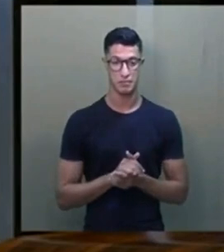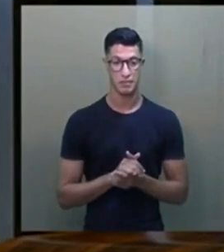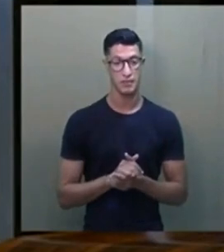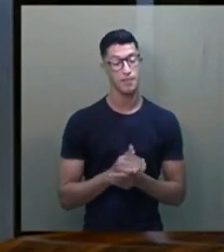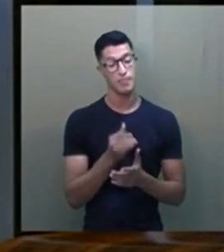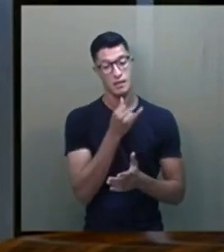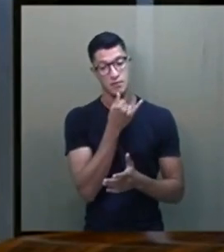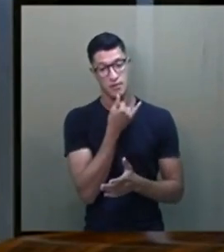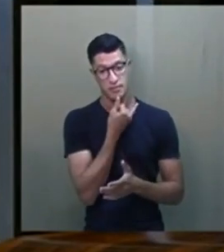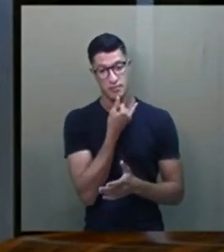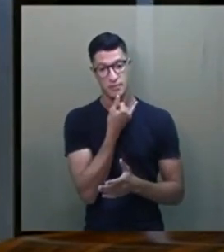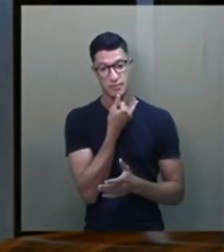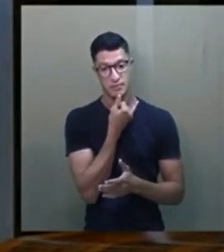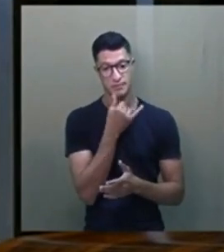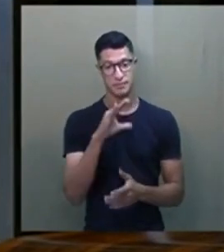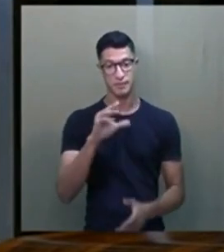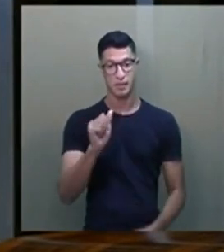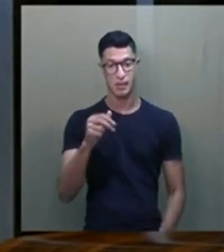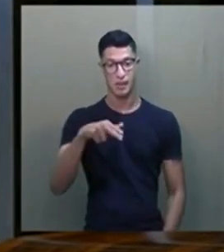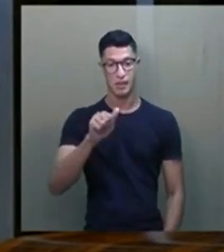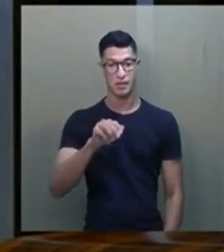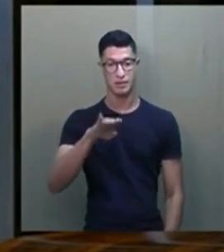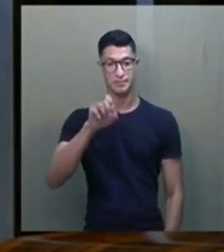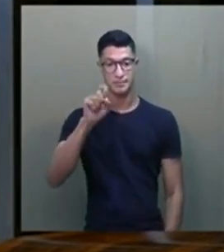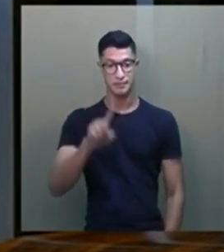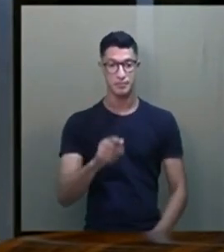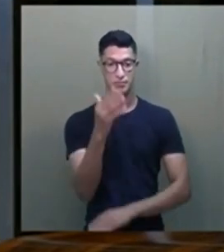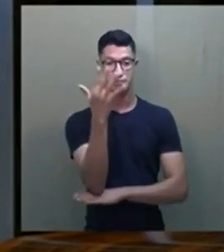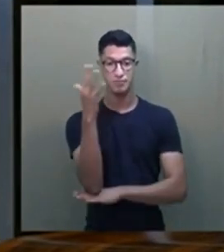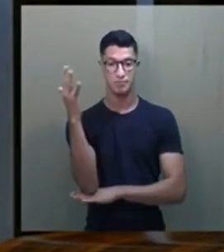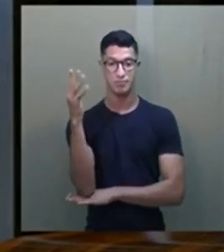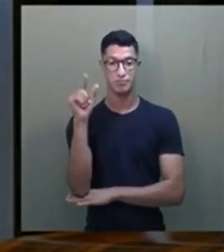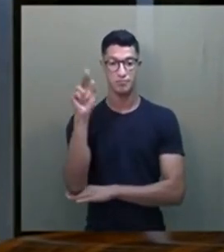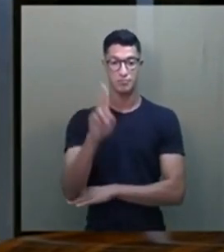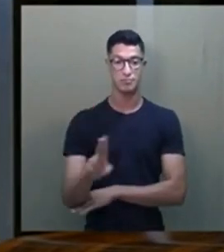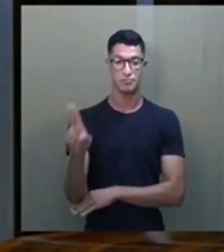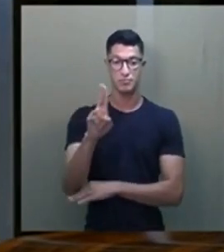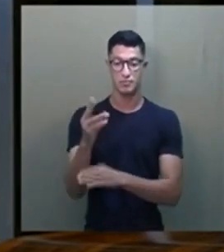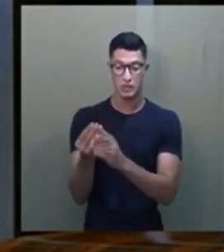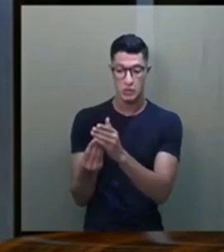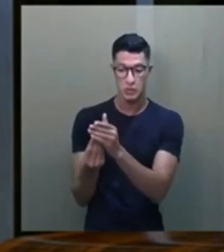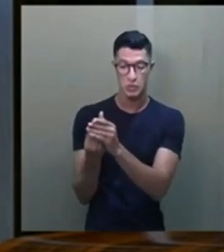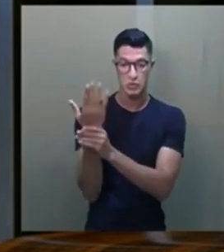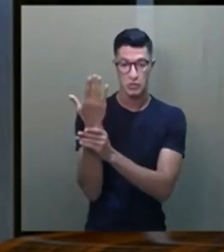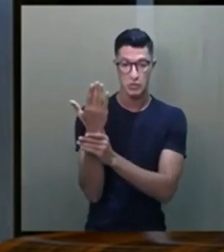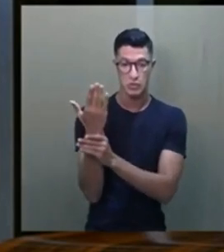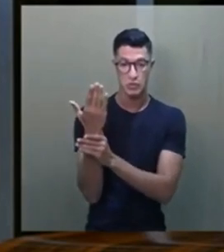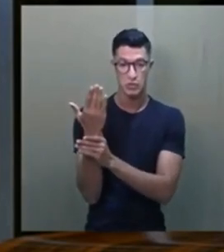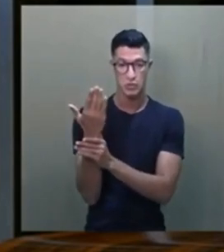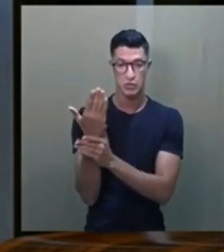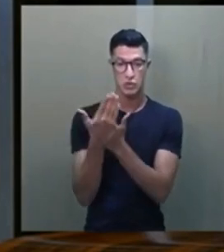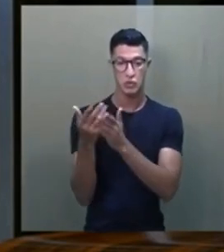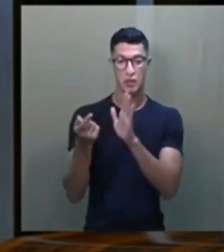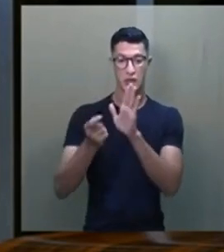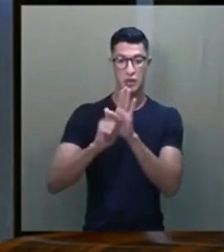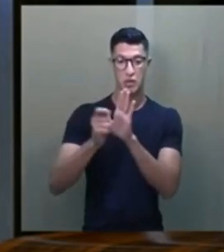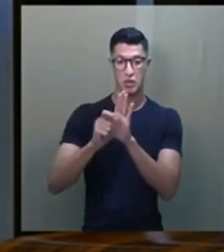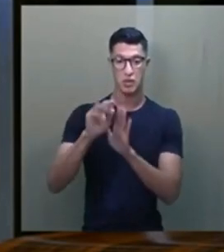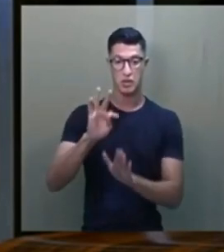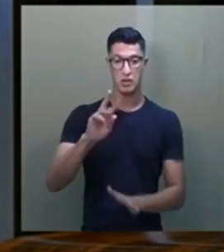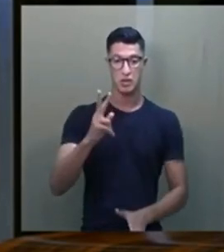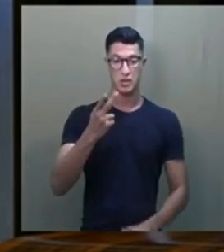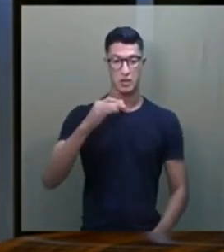Infelizmente, a cannabis é uma planta que faculta a origem de uma droga, que é o